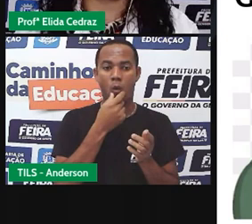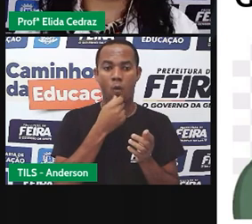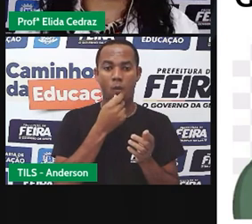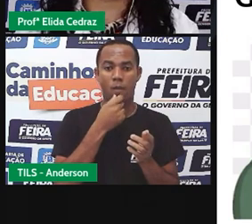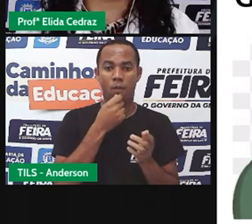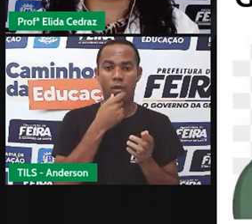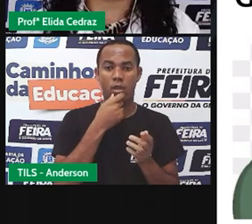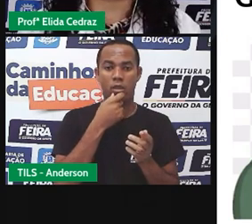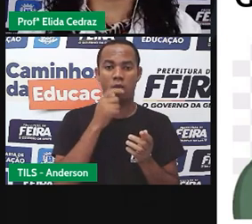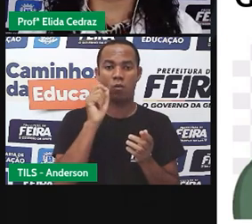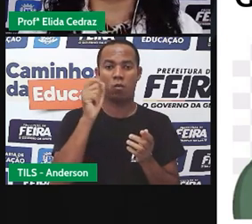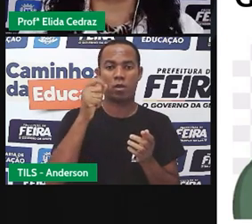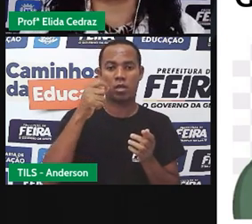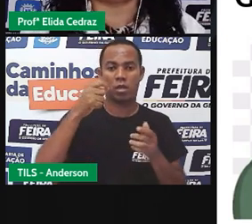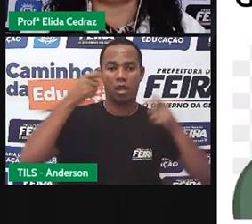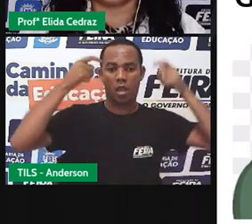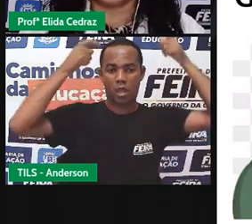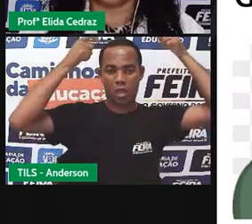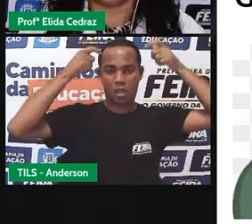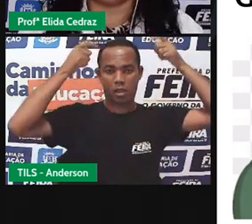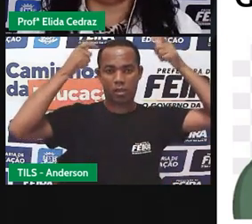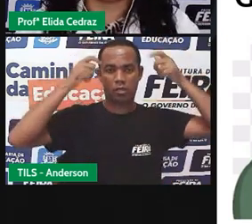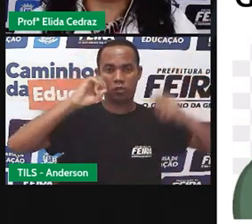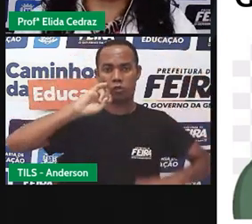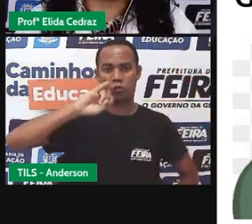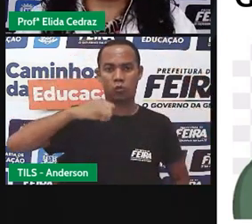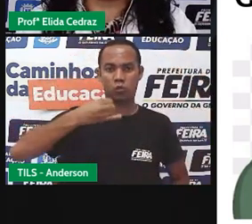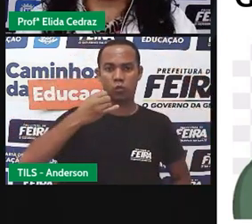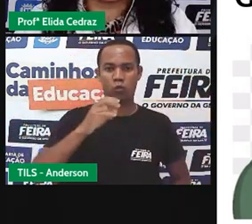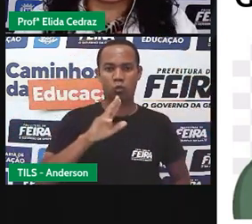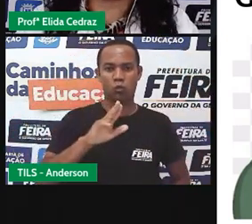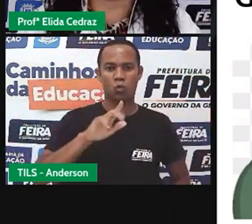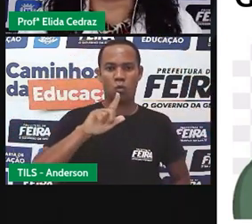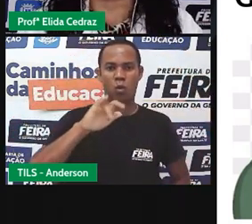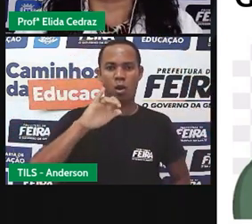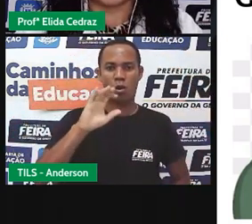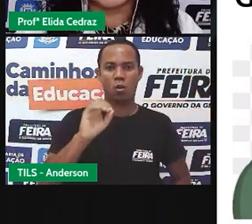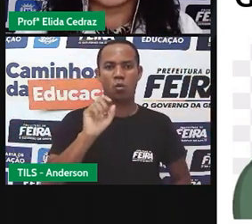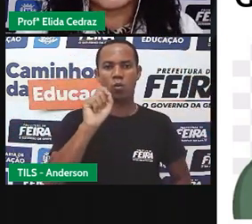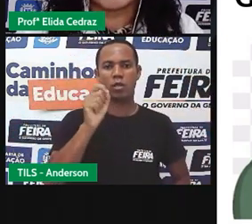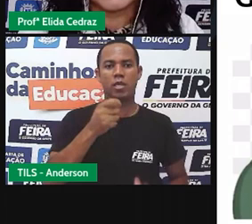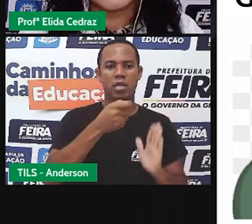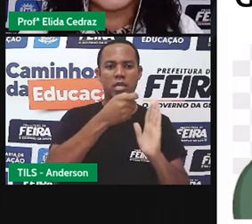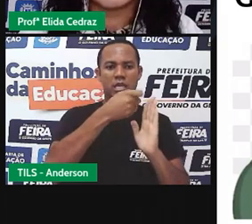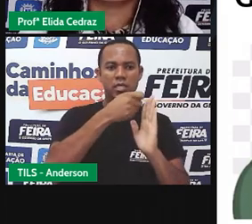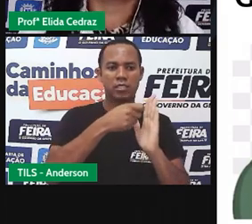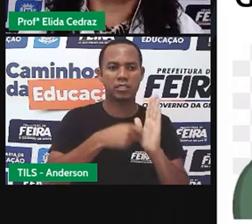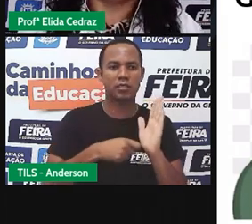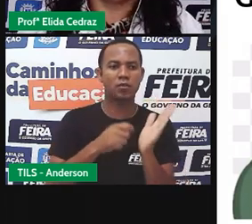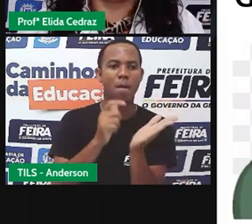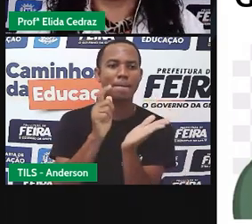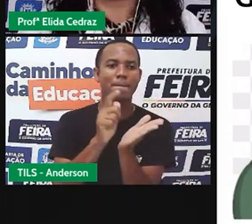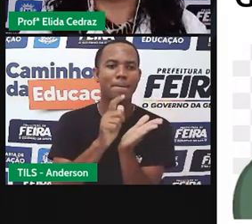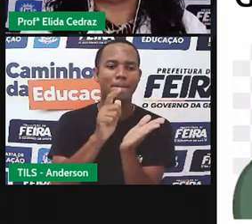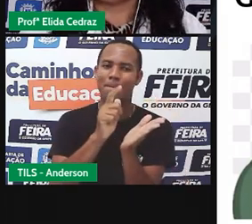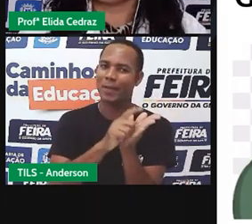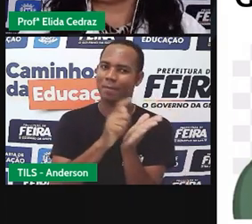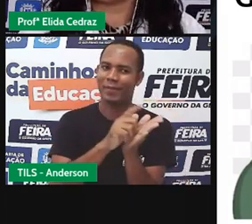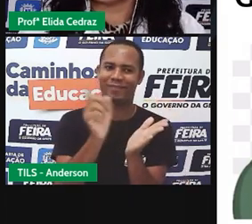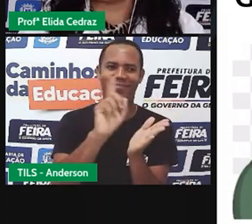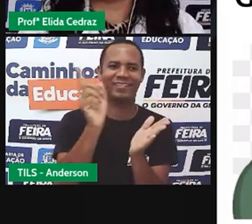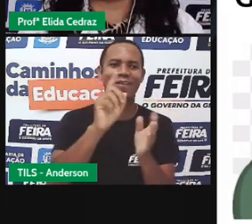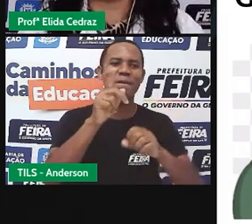o primeiro jornal era chamado de Acta Diurna e era escrito em pedras brancas. Em